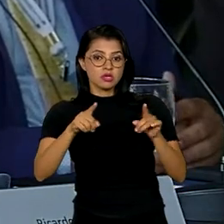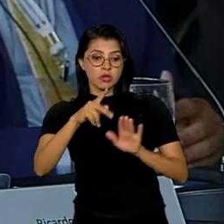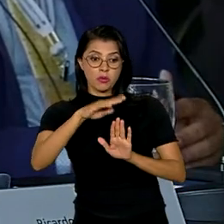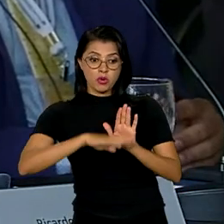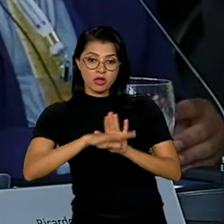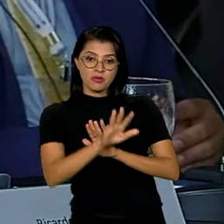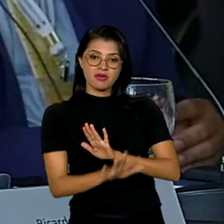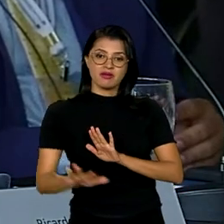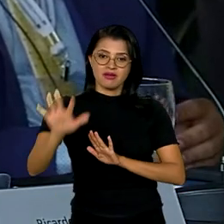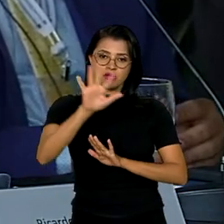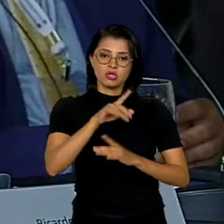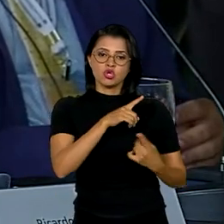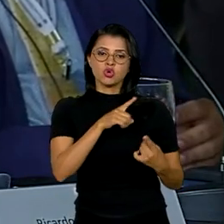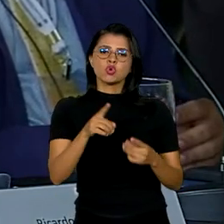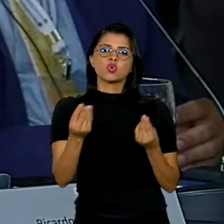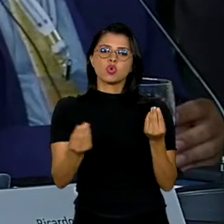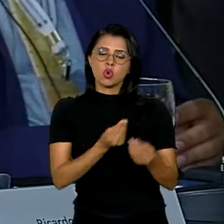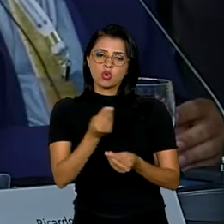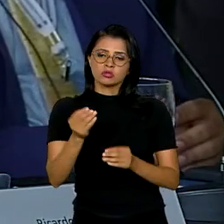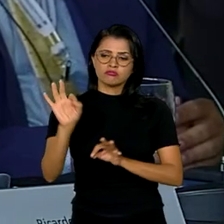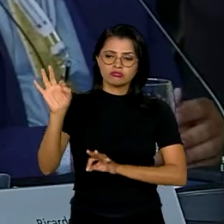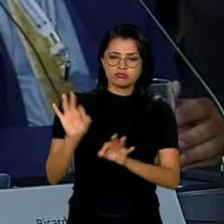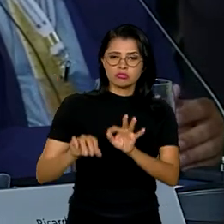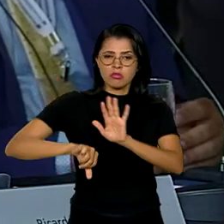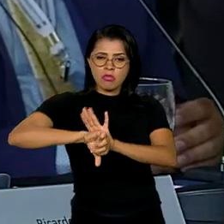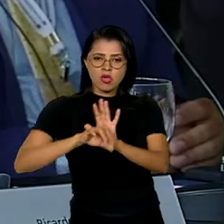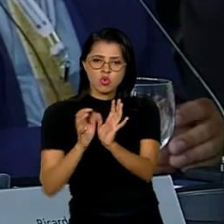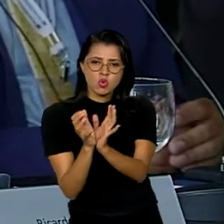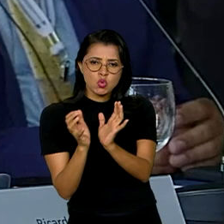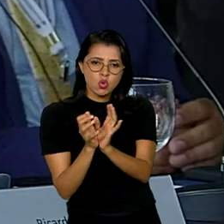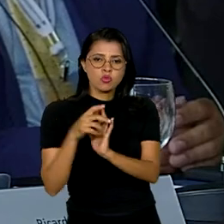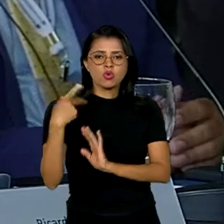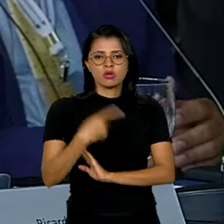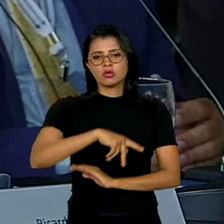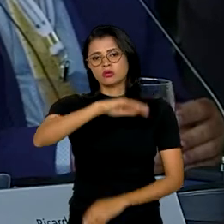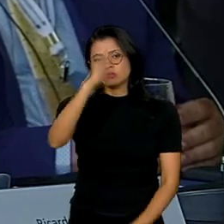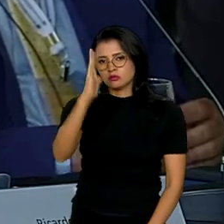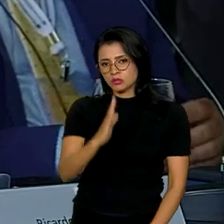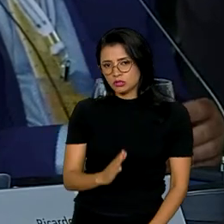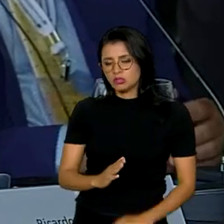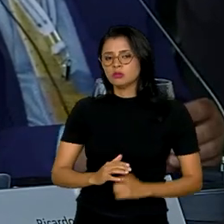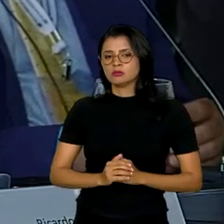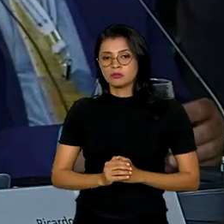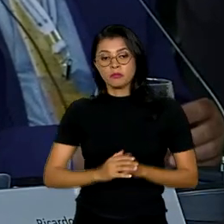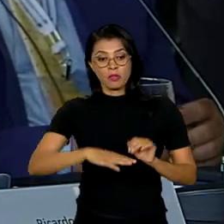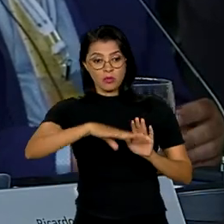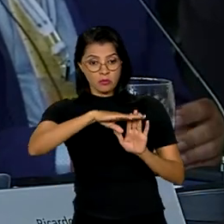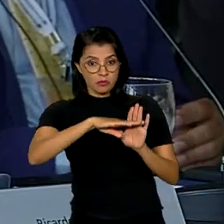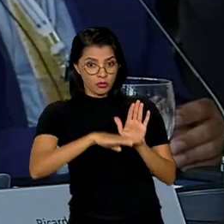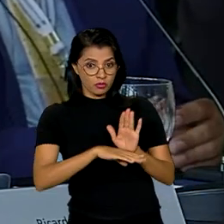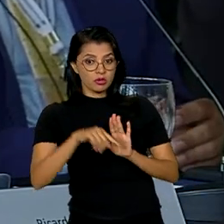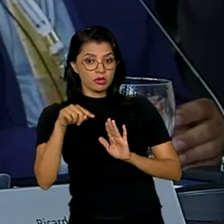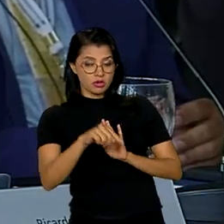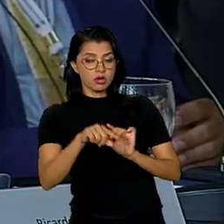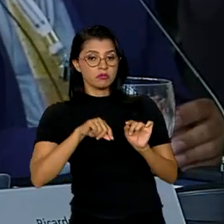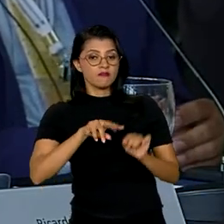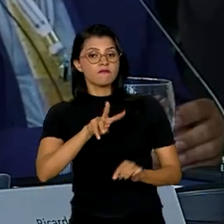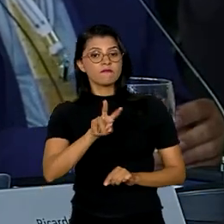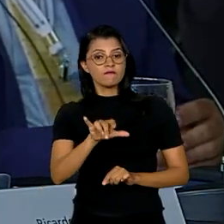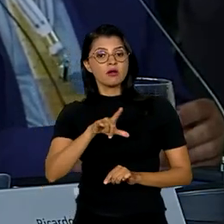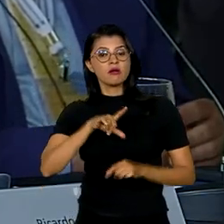programa nacional de combate às organizações criminosas no Brasil, um programa que